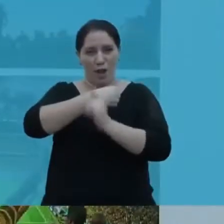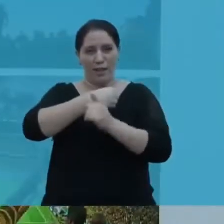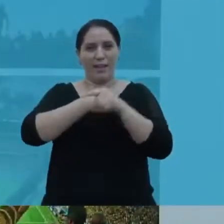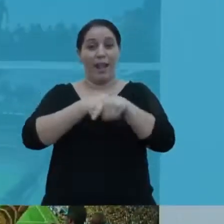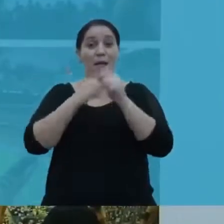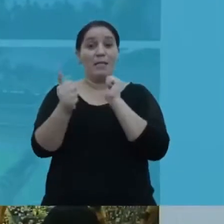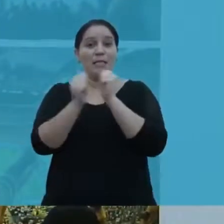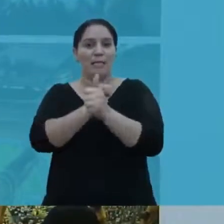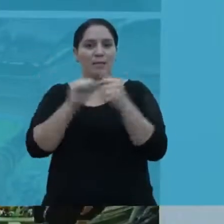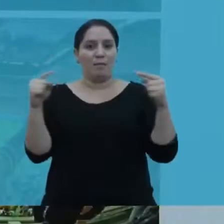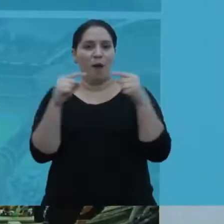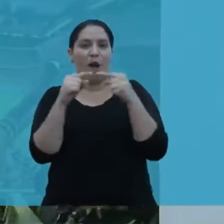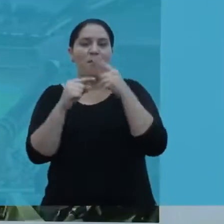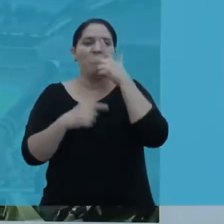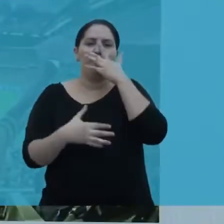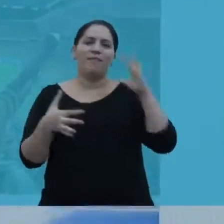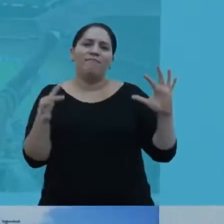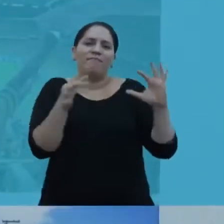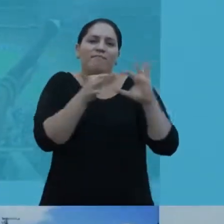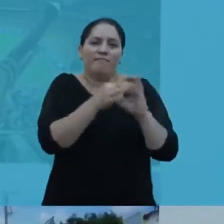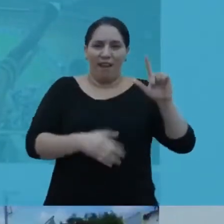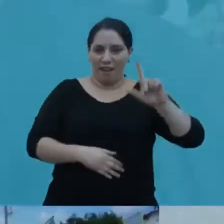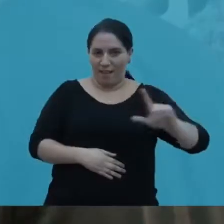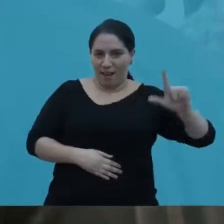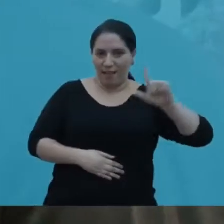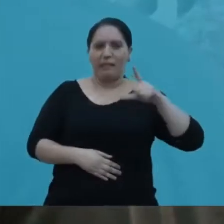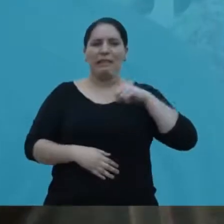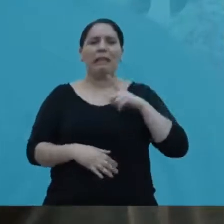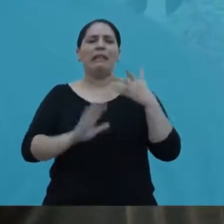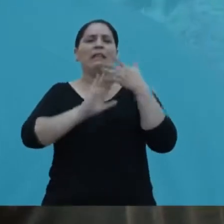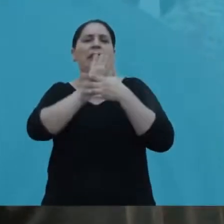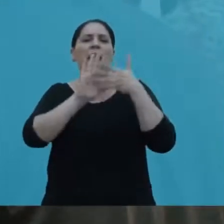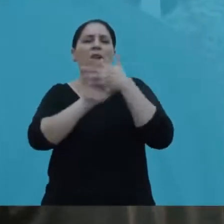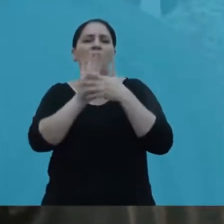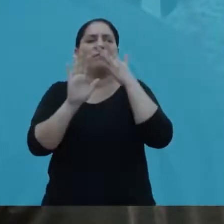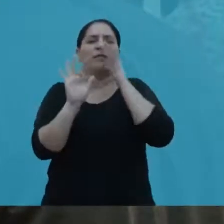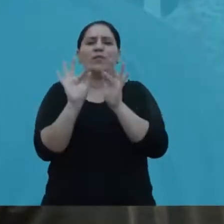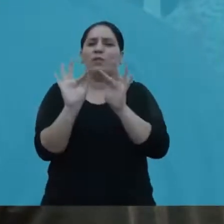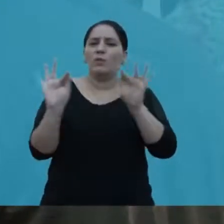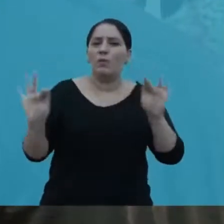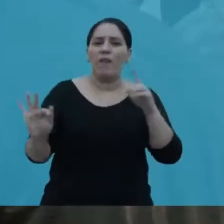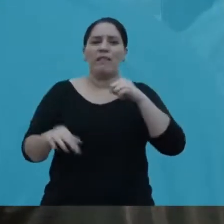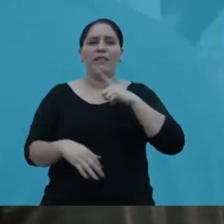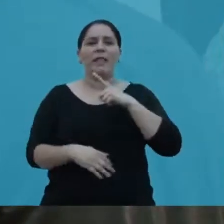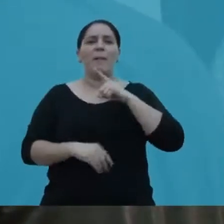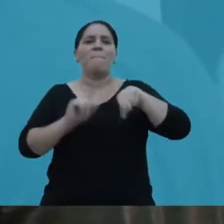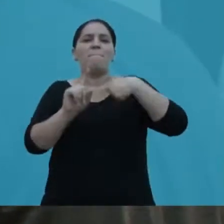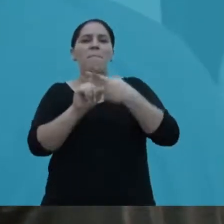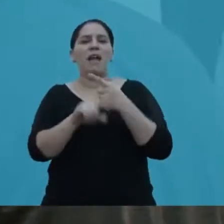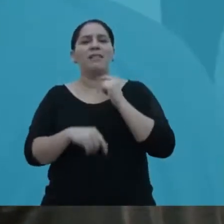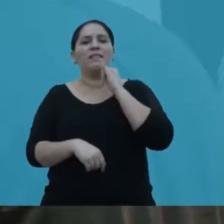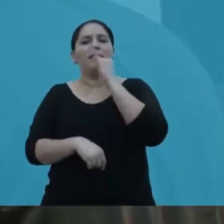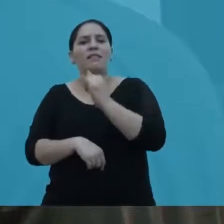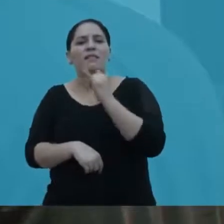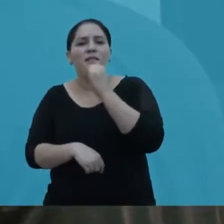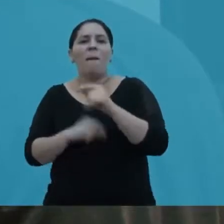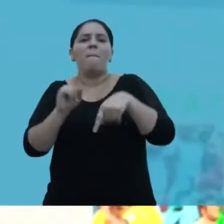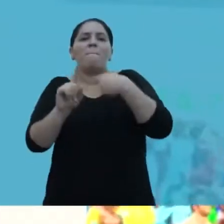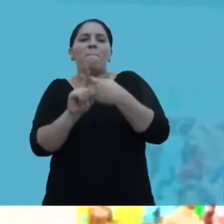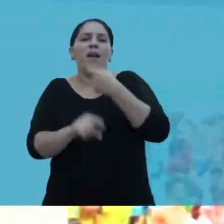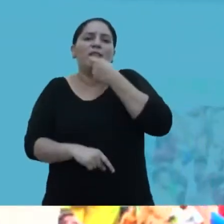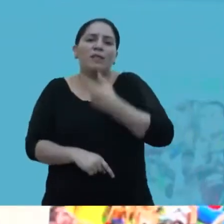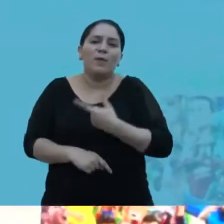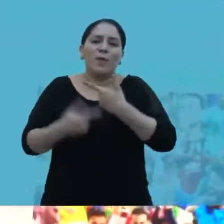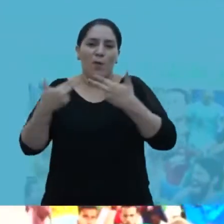que aproxima o jornalismo esportivo da literatura. Textos leves, com informação, pitadas de opinião e bom